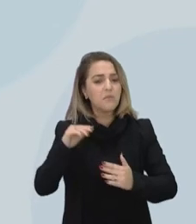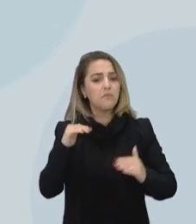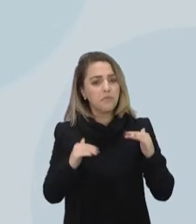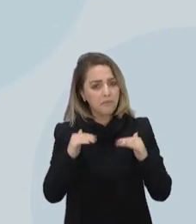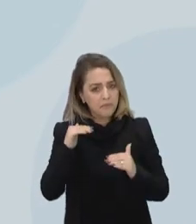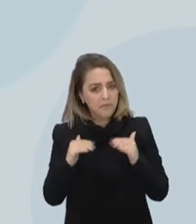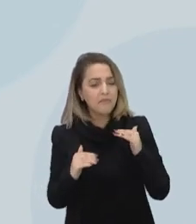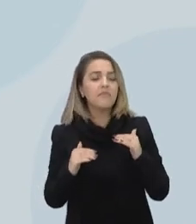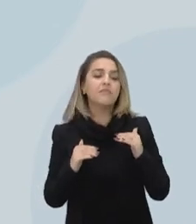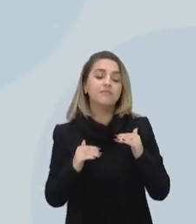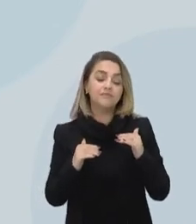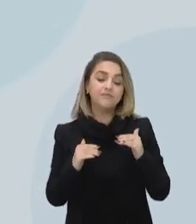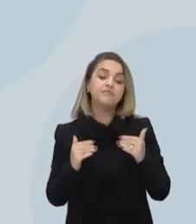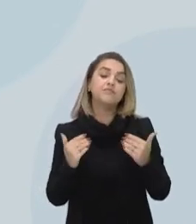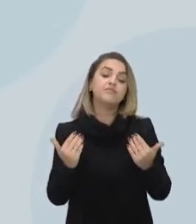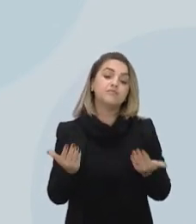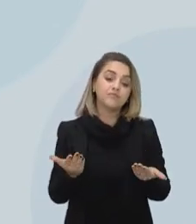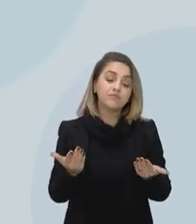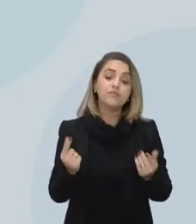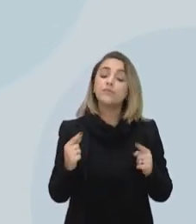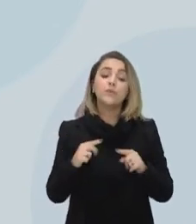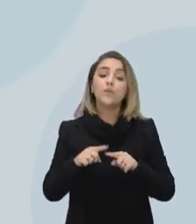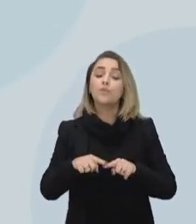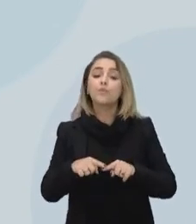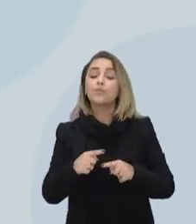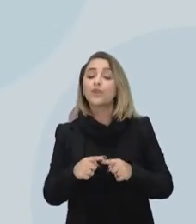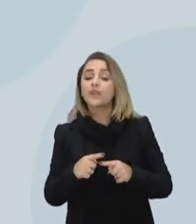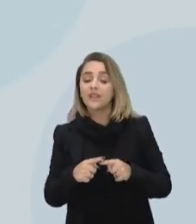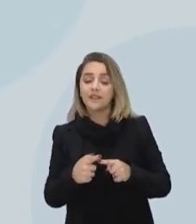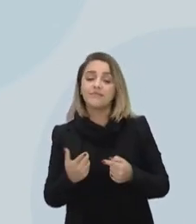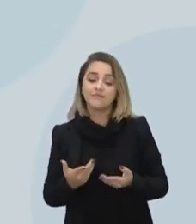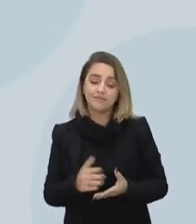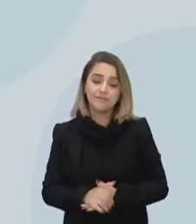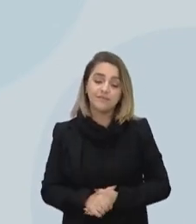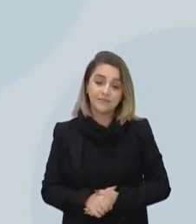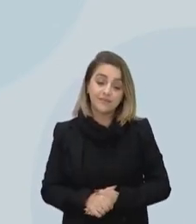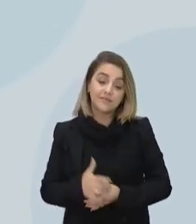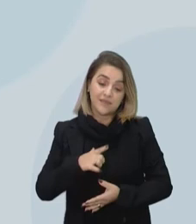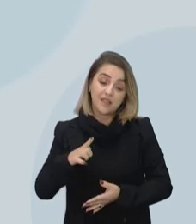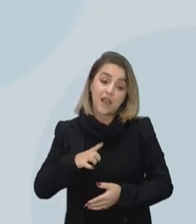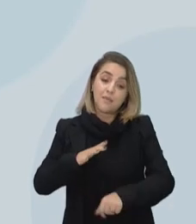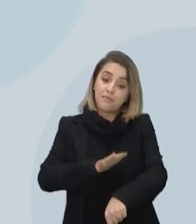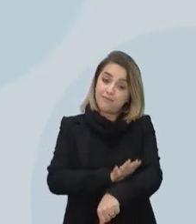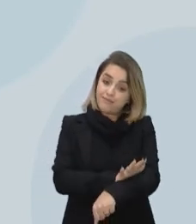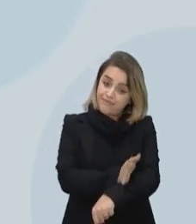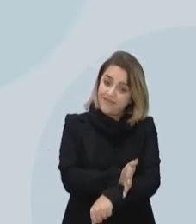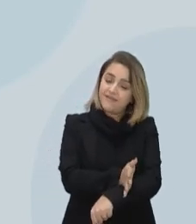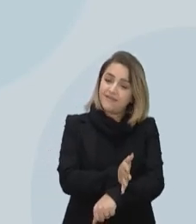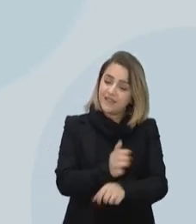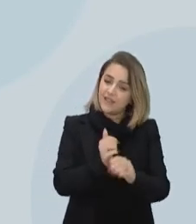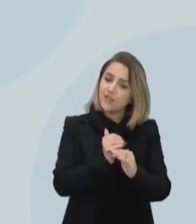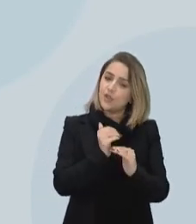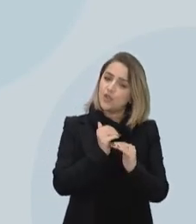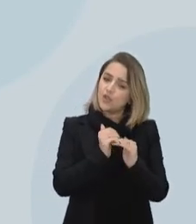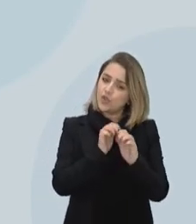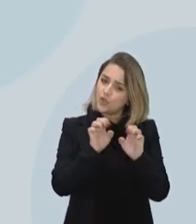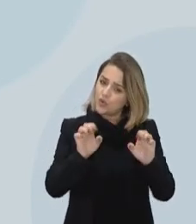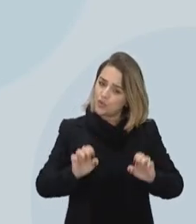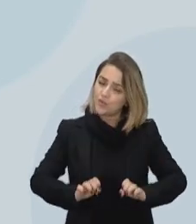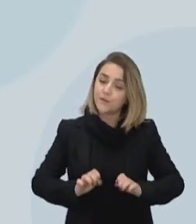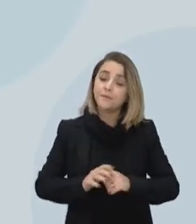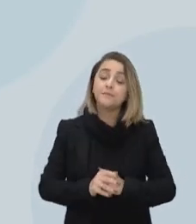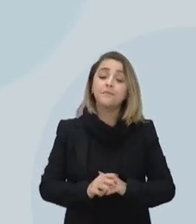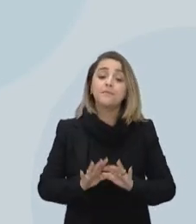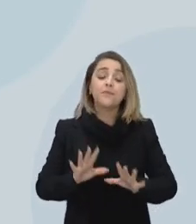desigualdade, ela é provocada, propiciada pelo racismo estrutural. Conclusão 1. A